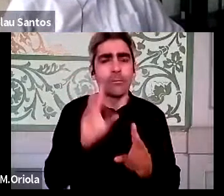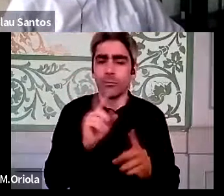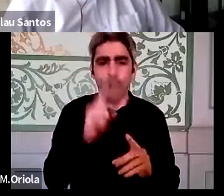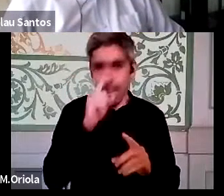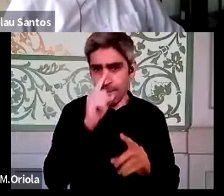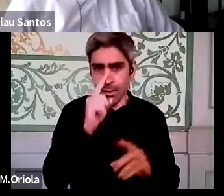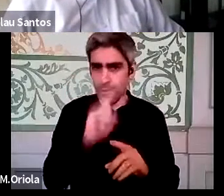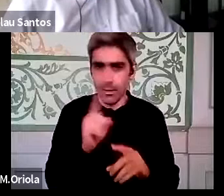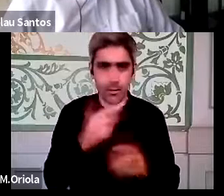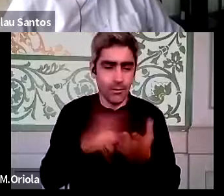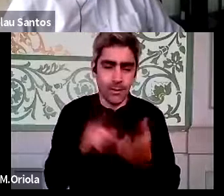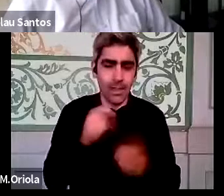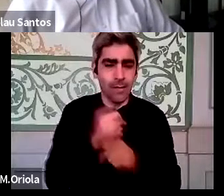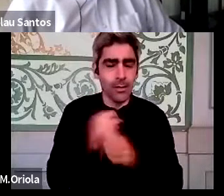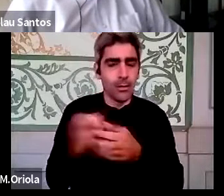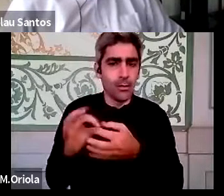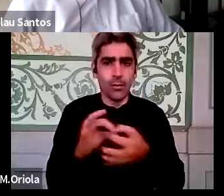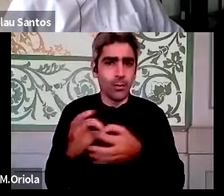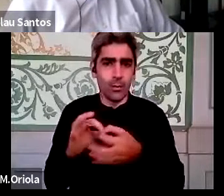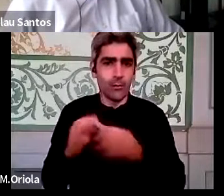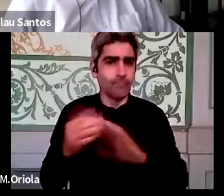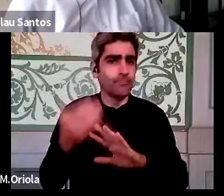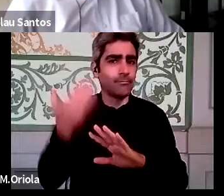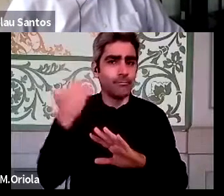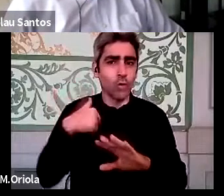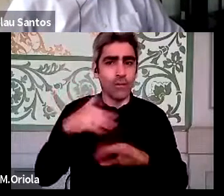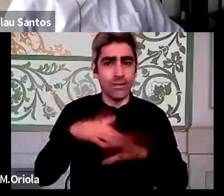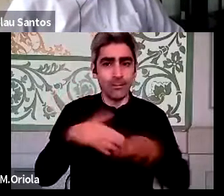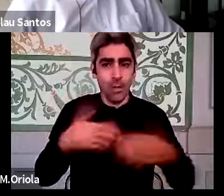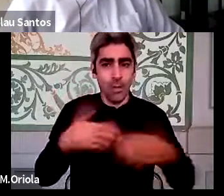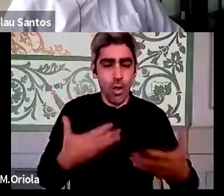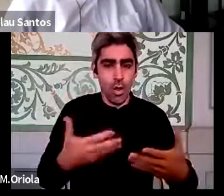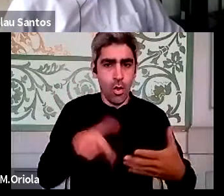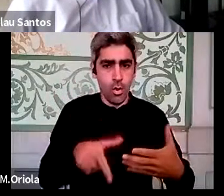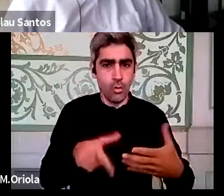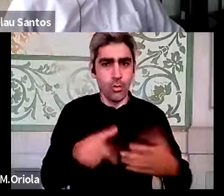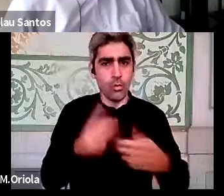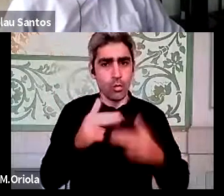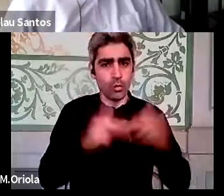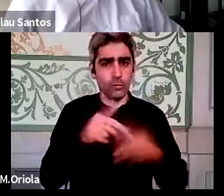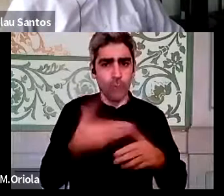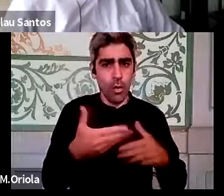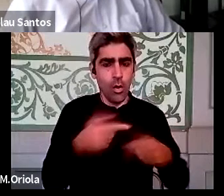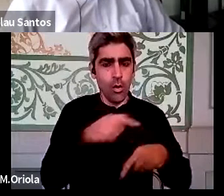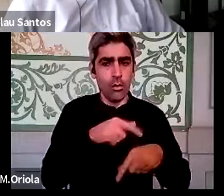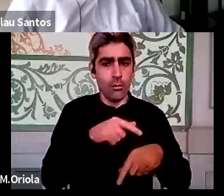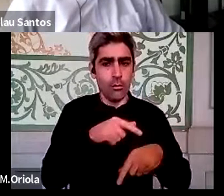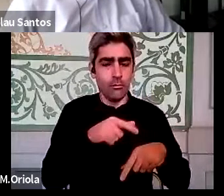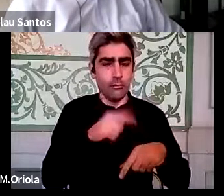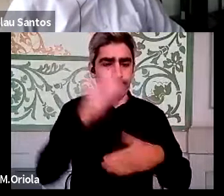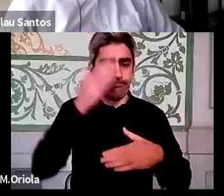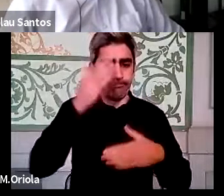Este trabalho colaborativo que nós fizemos, e que nós construímos agora, a partir de